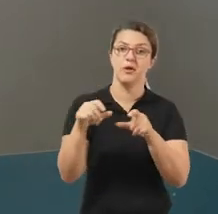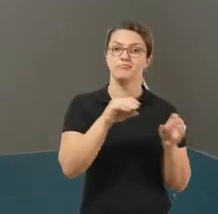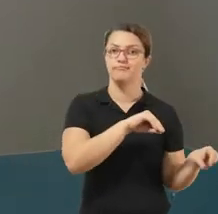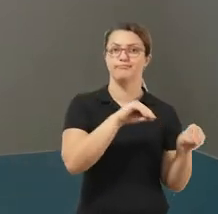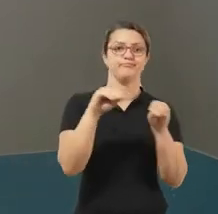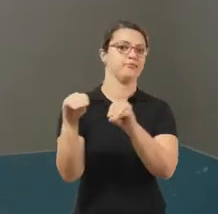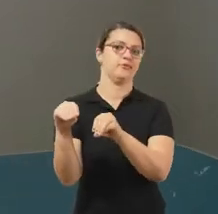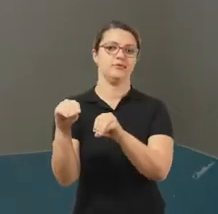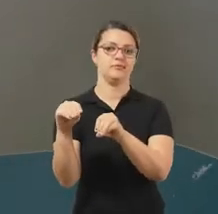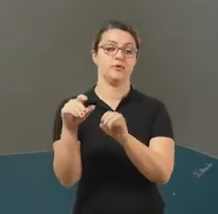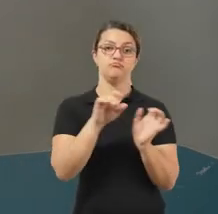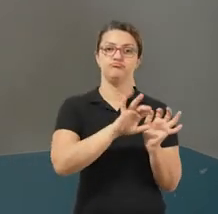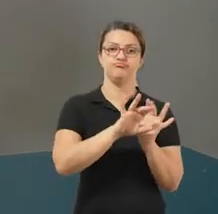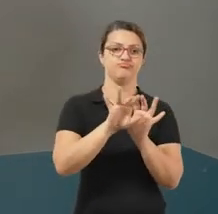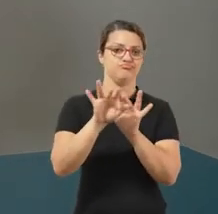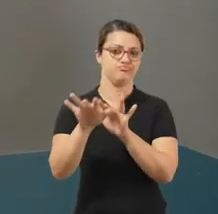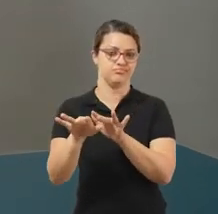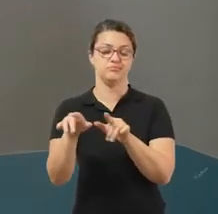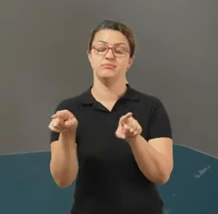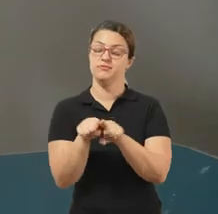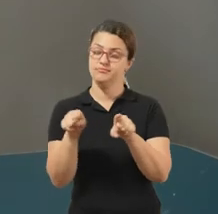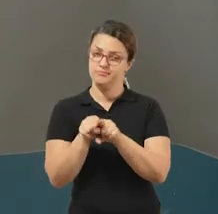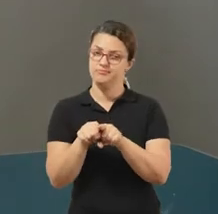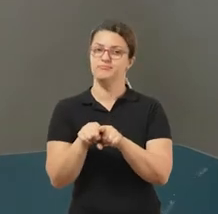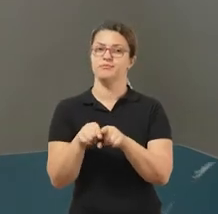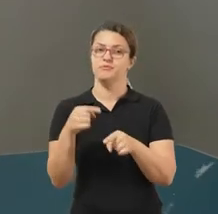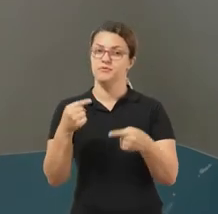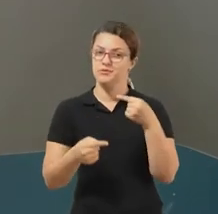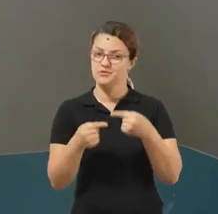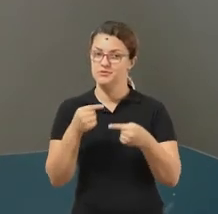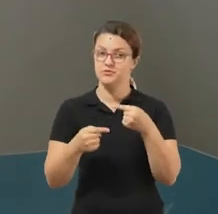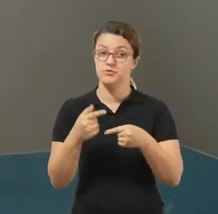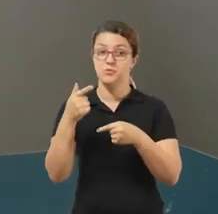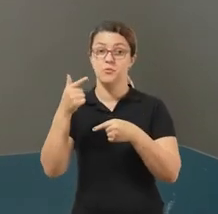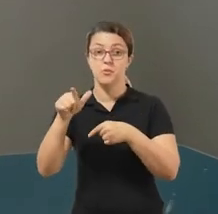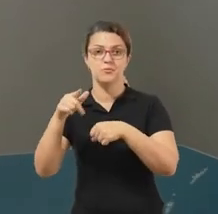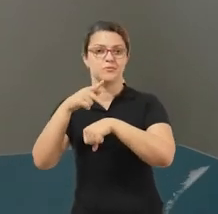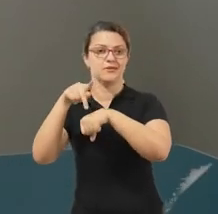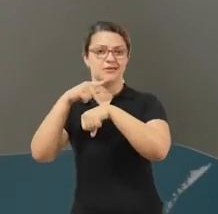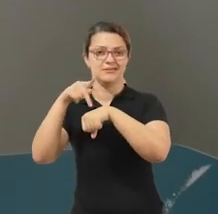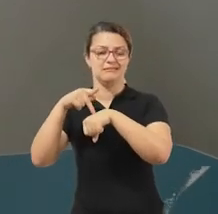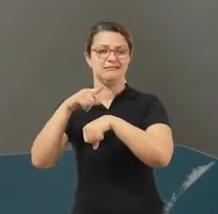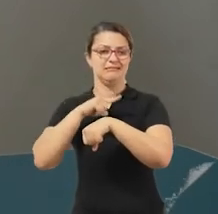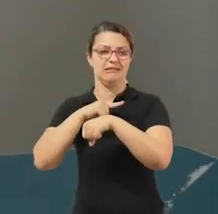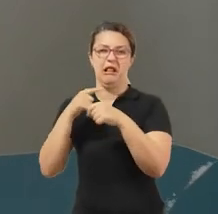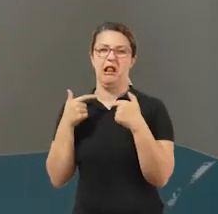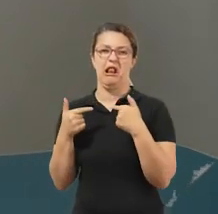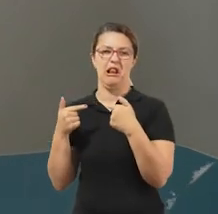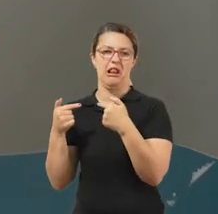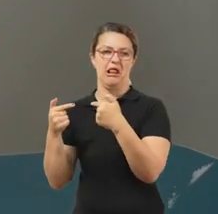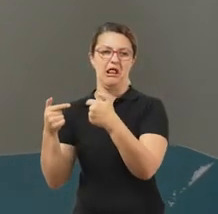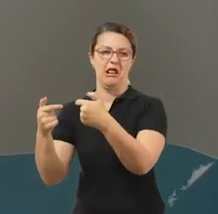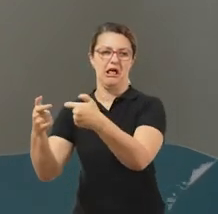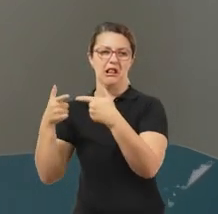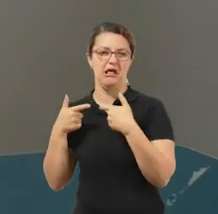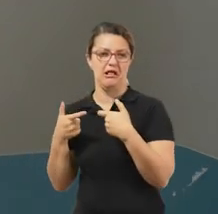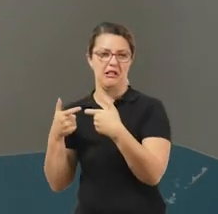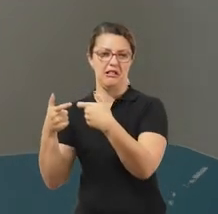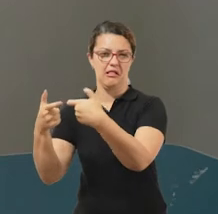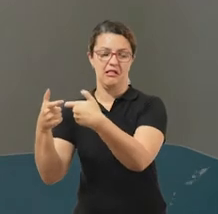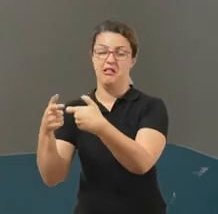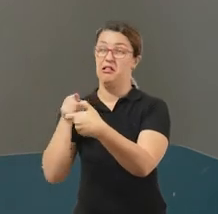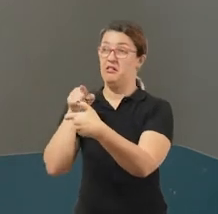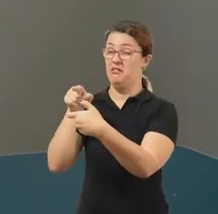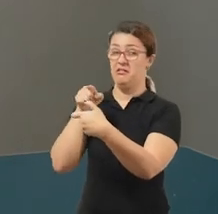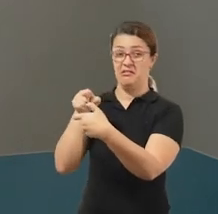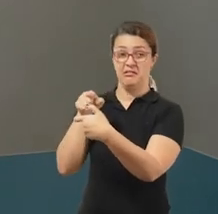certo? Nós temos também os motivos políticos. Alguns países vivem em guerra. Então, os moradores desses países, as pessoas